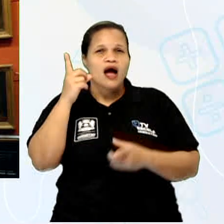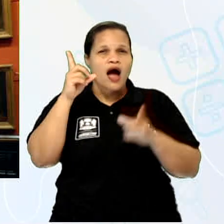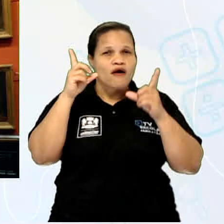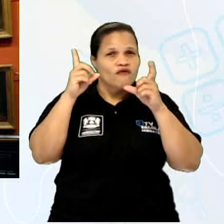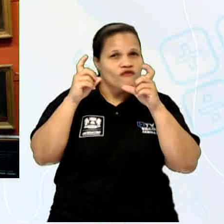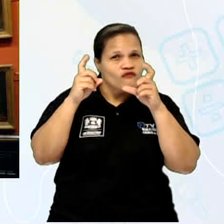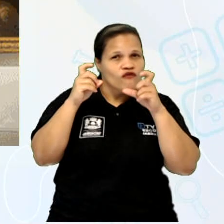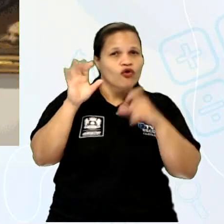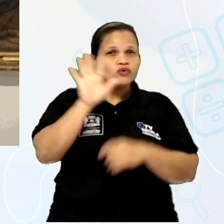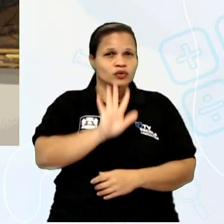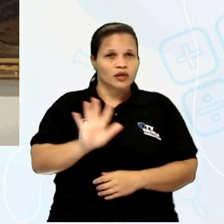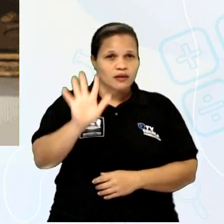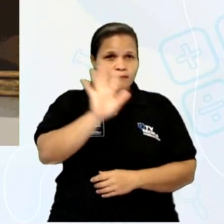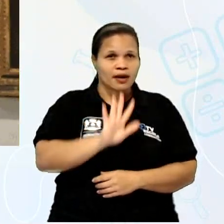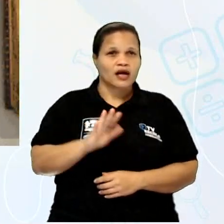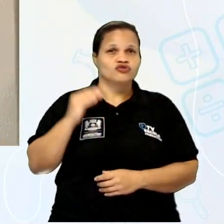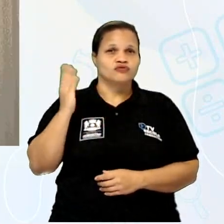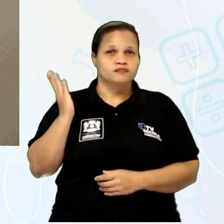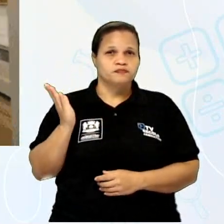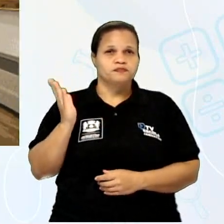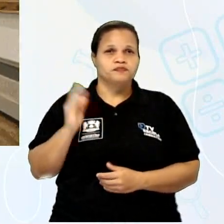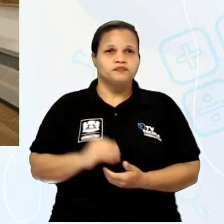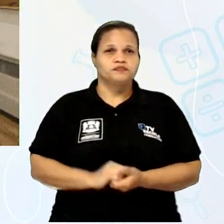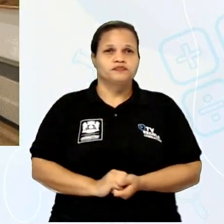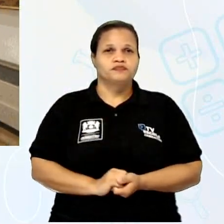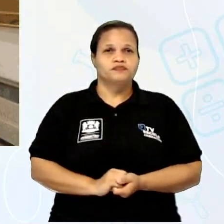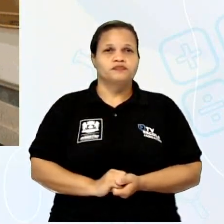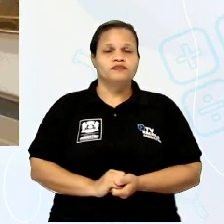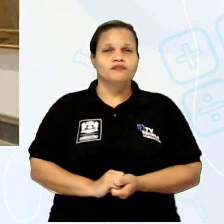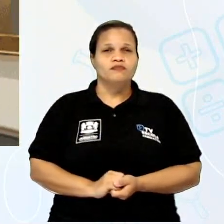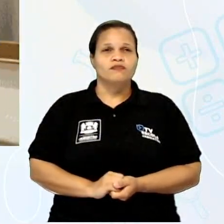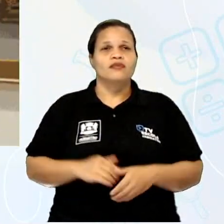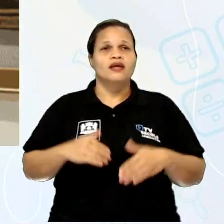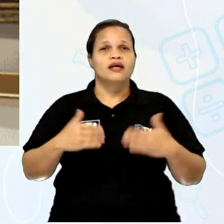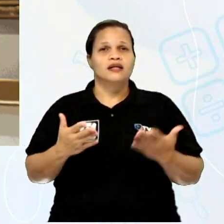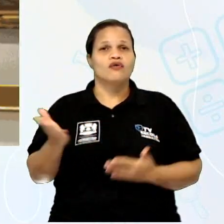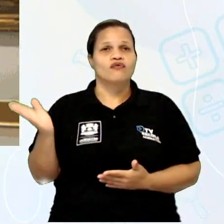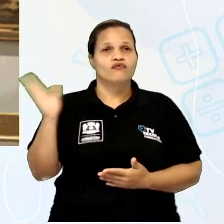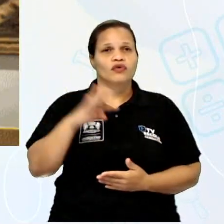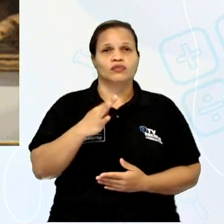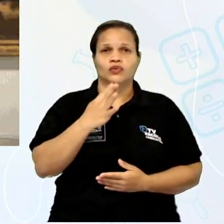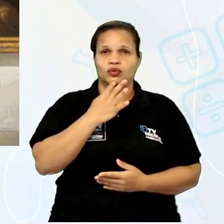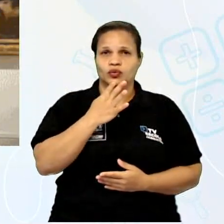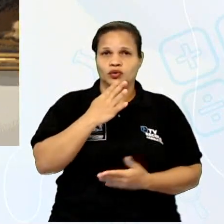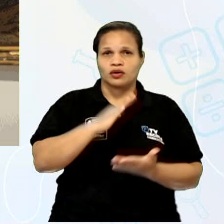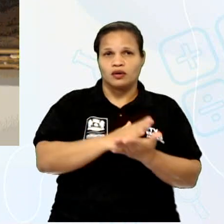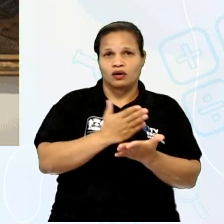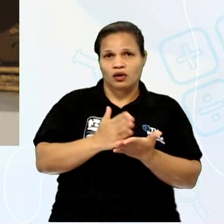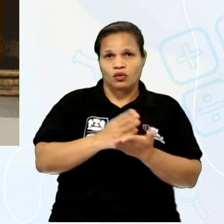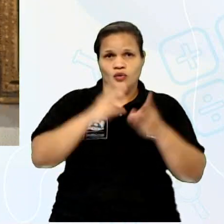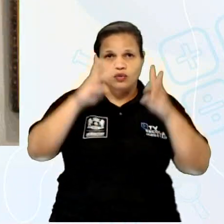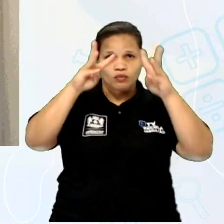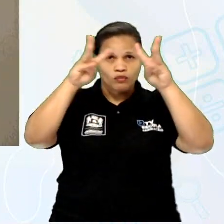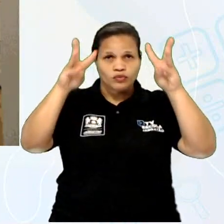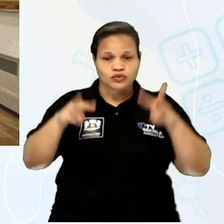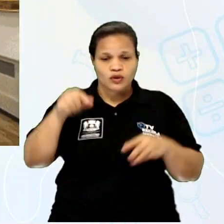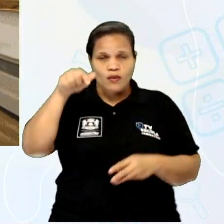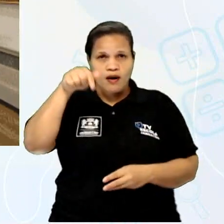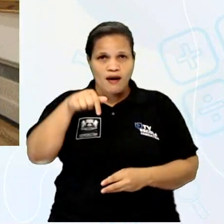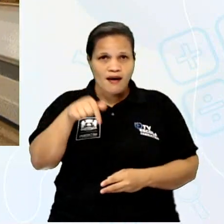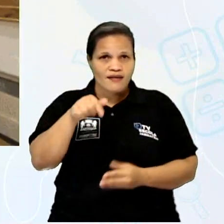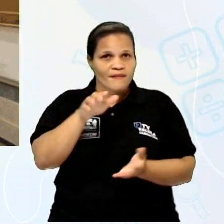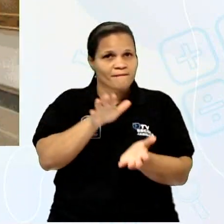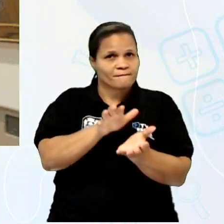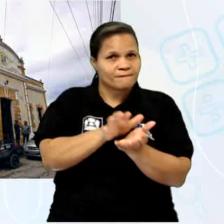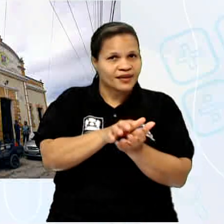antigo. Então, vamos conhecer alguns museus aqui do estado de Pernambuco?